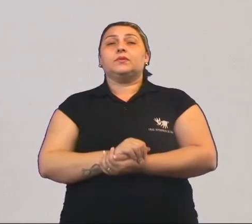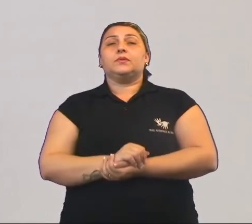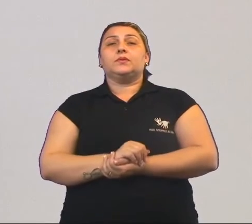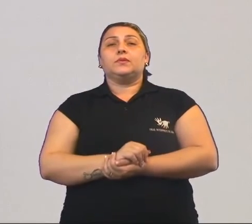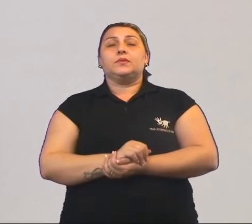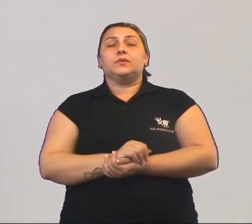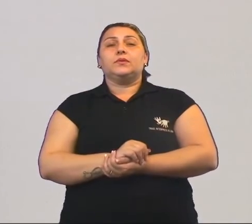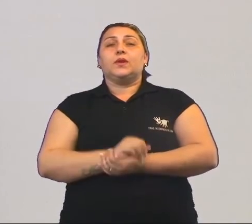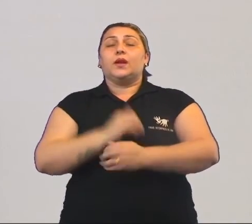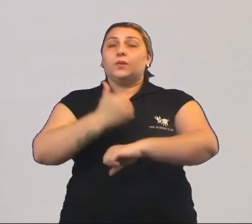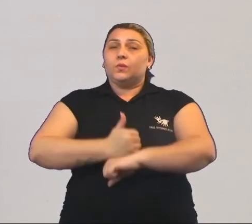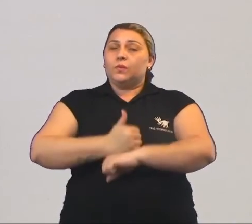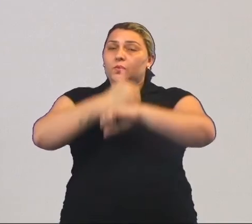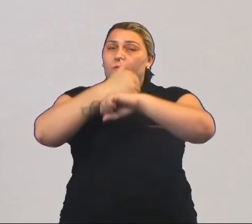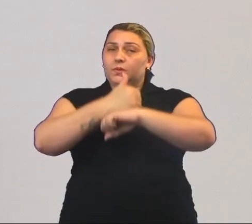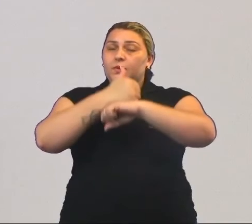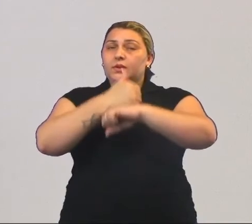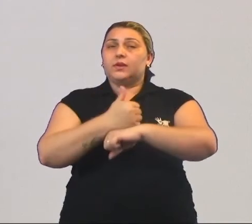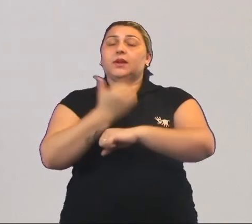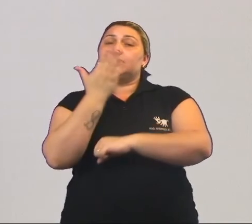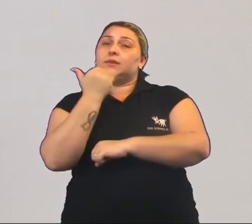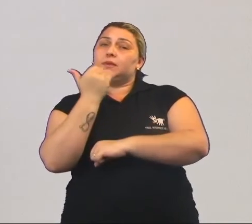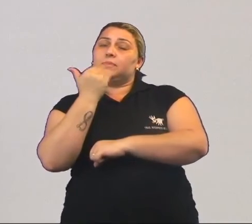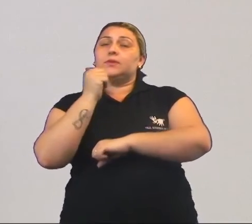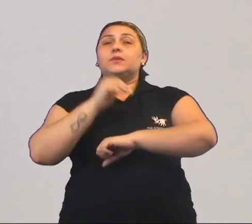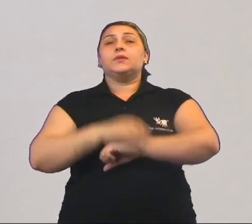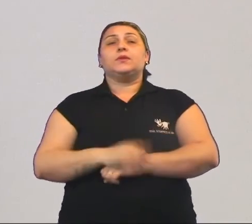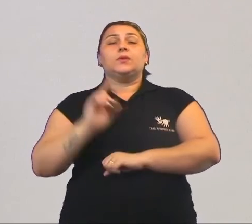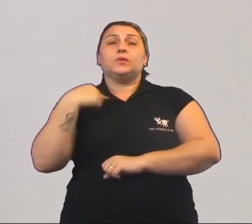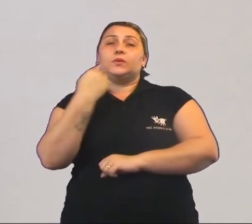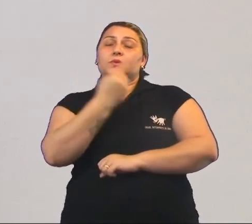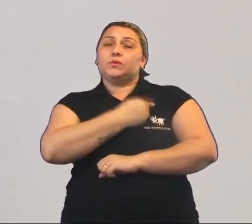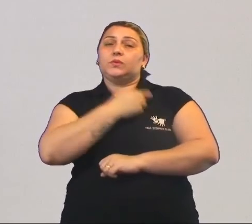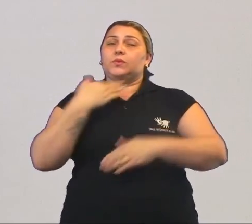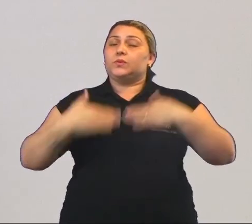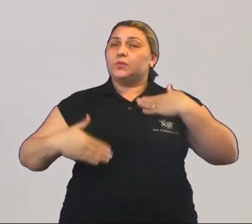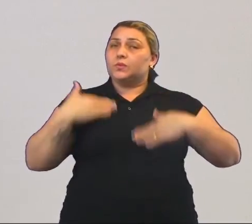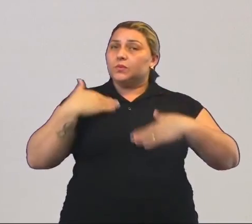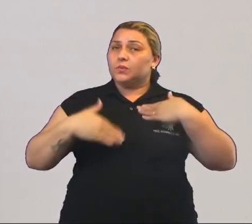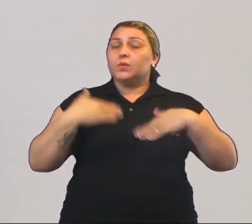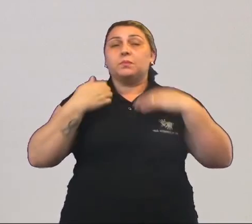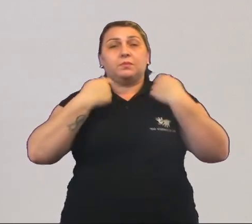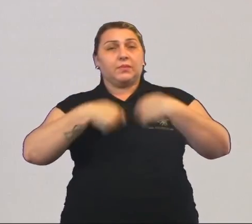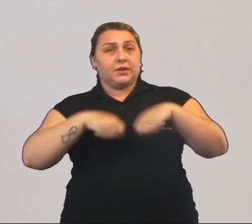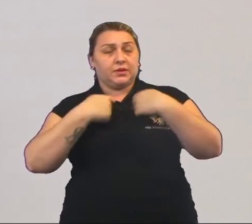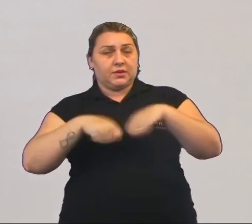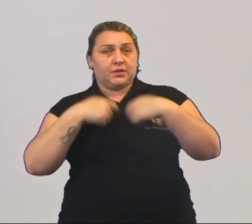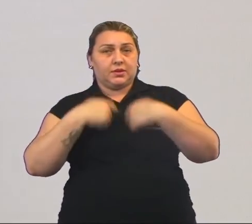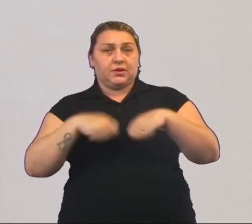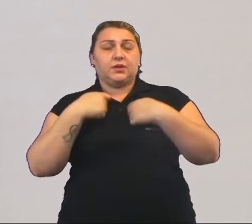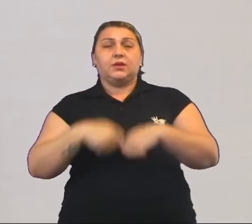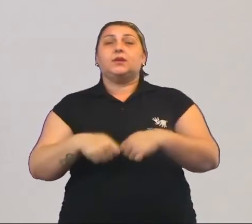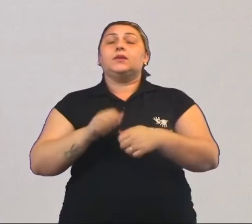consideração até mesmo a qualidade dessa alimentação. O nosso corpo, diariamente, ele precisa